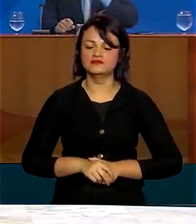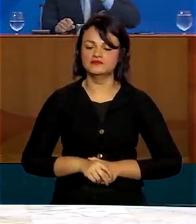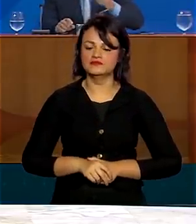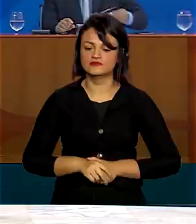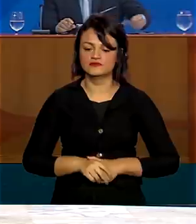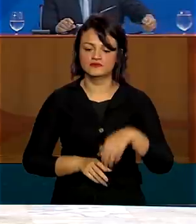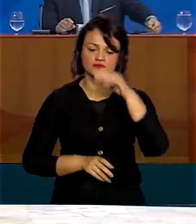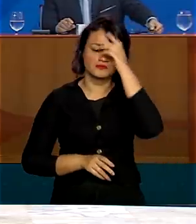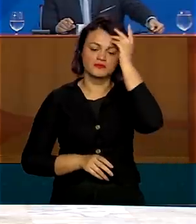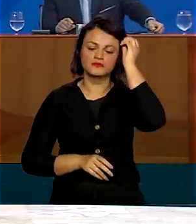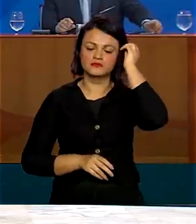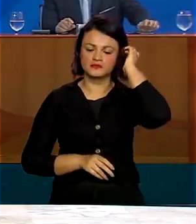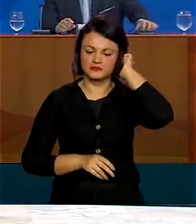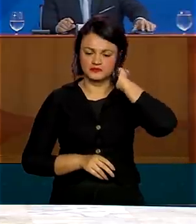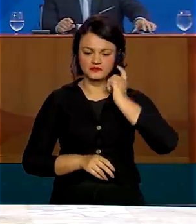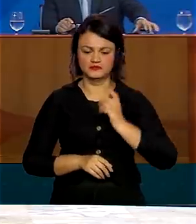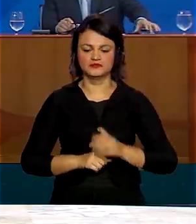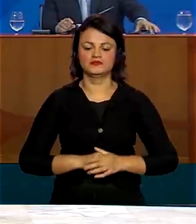Muito bem.